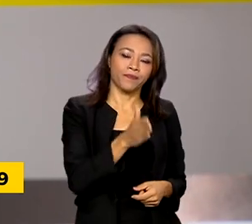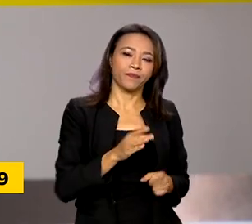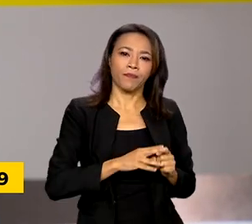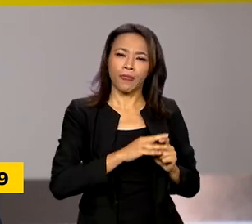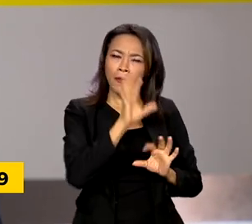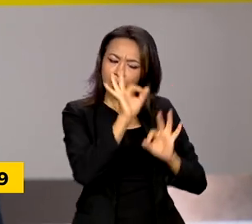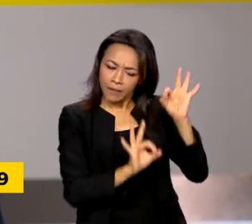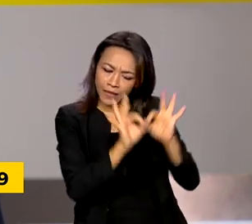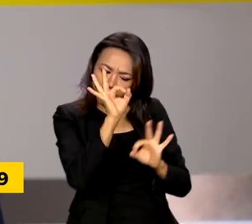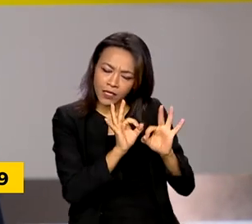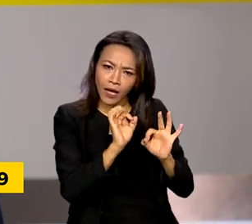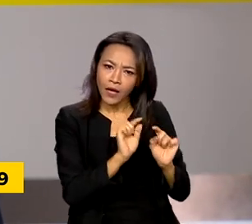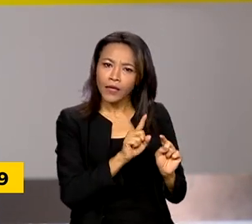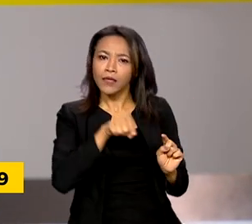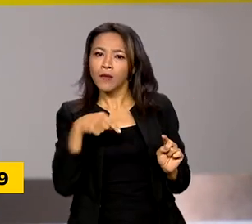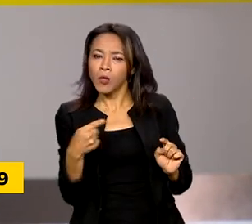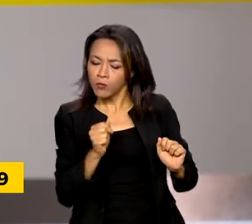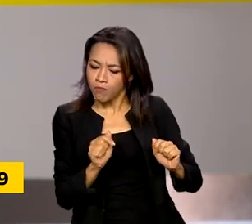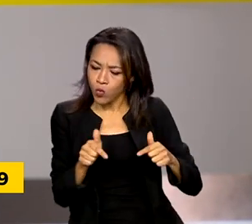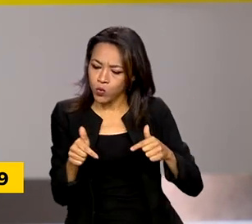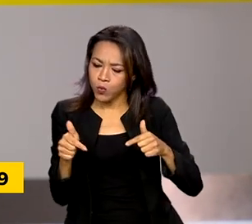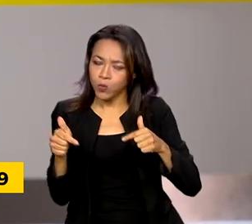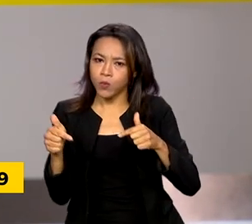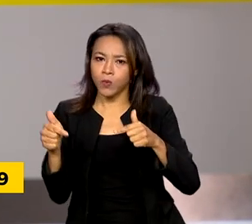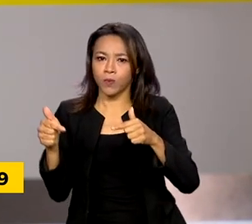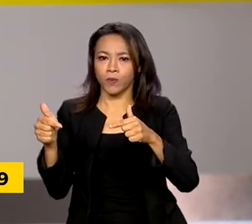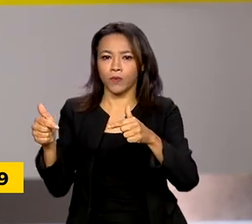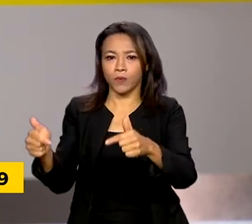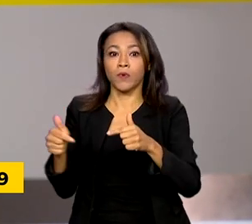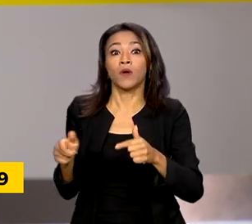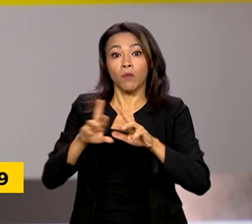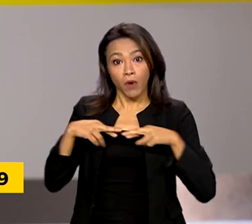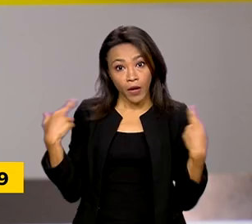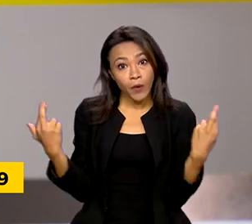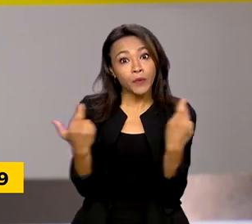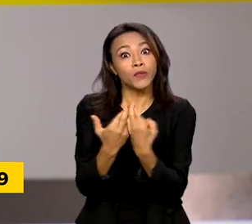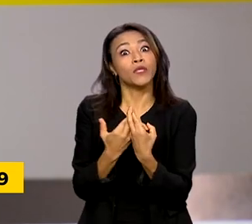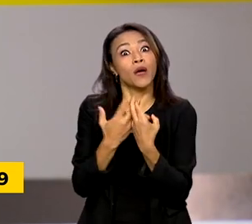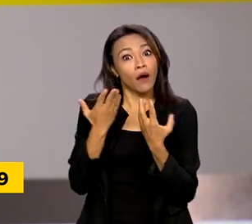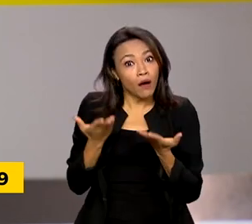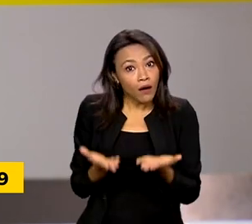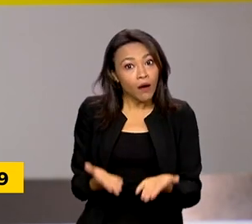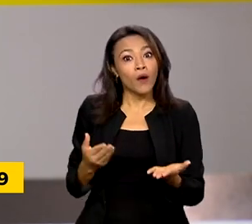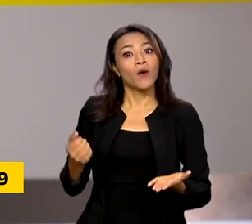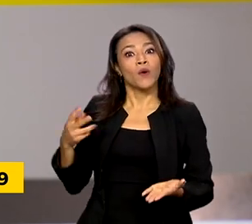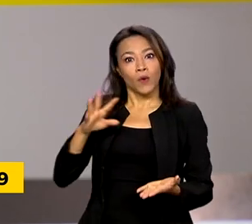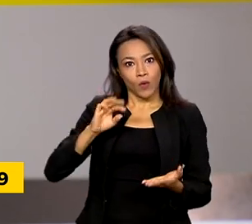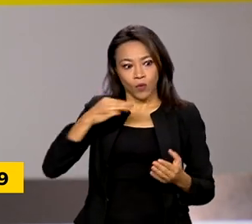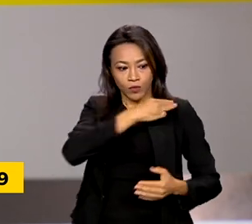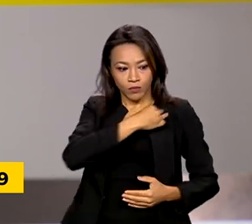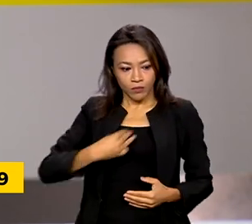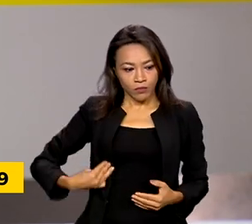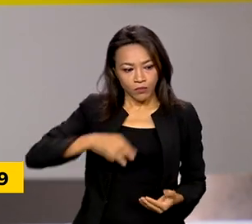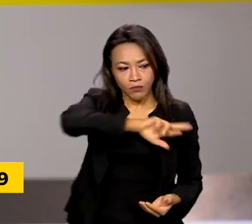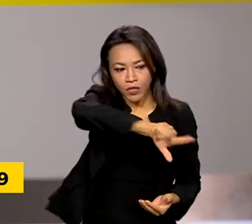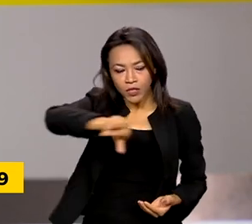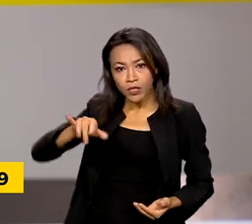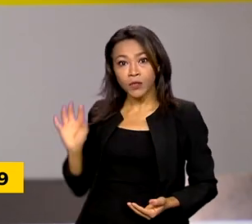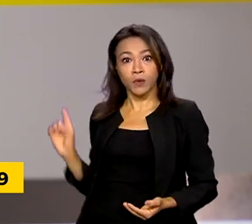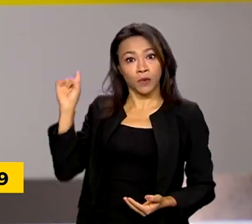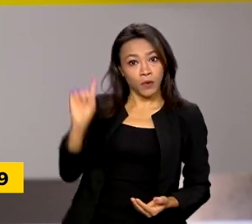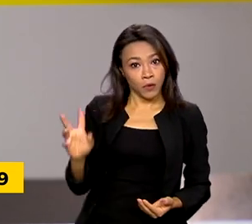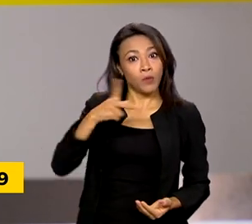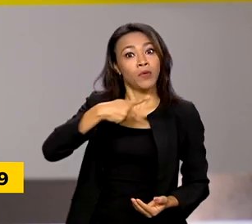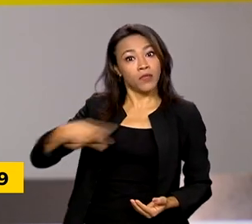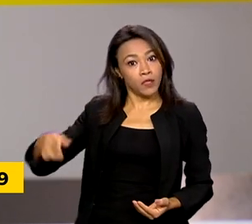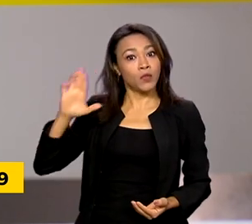Planejar e executar. Em reunião com ministros, o presidente Lula pediu que a equipe defina um planejamento de ações que